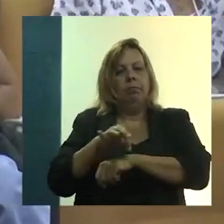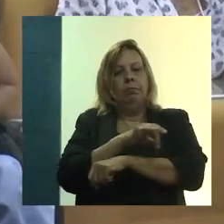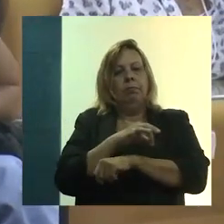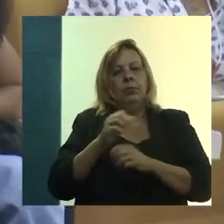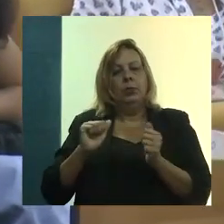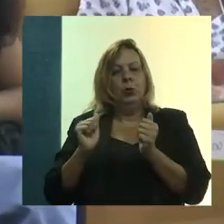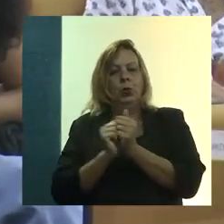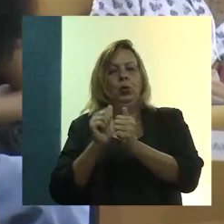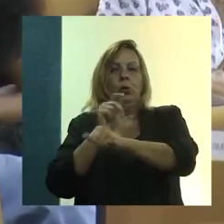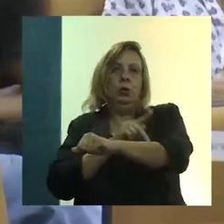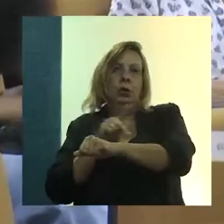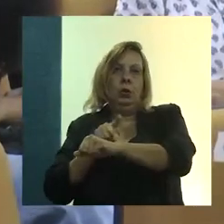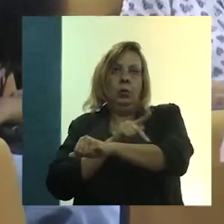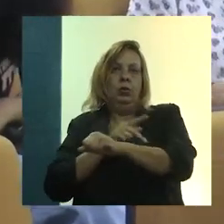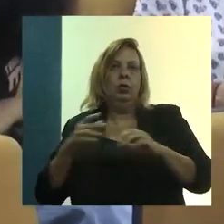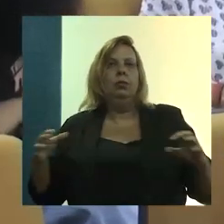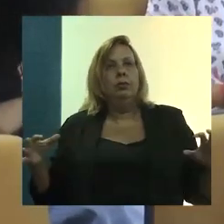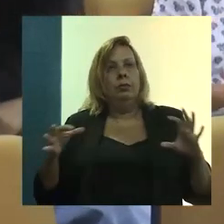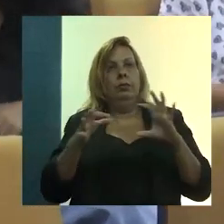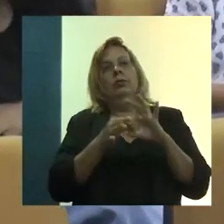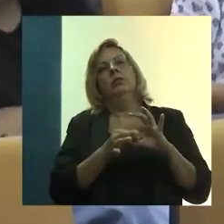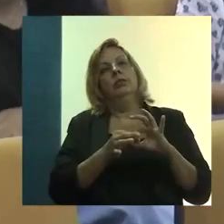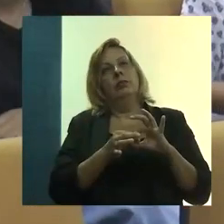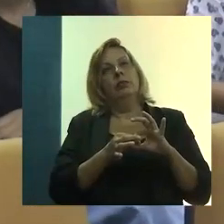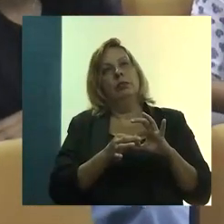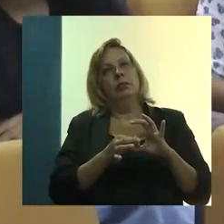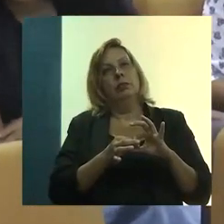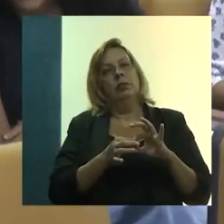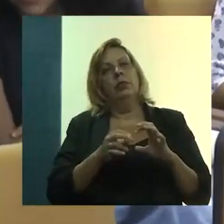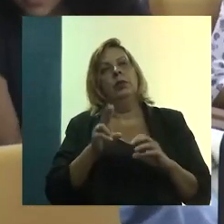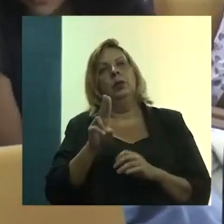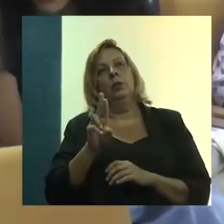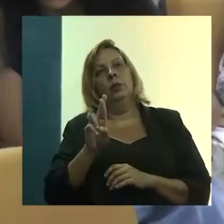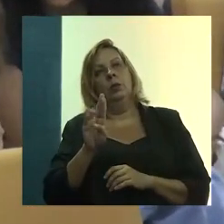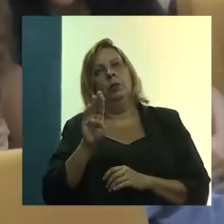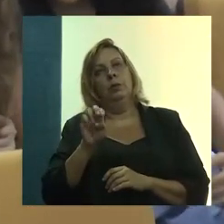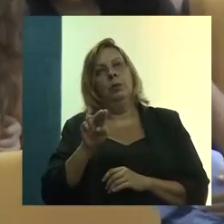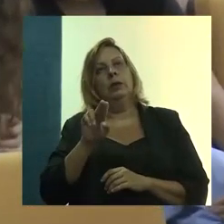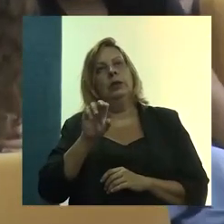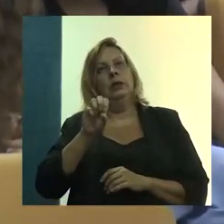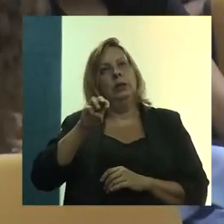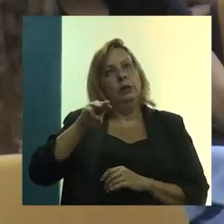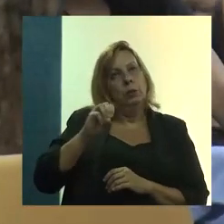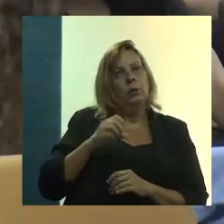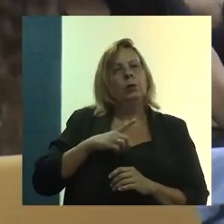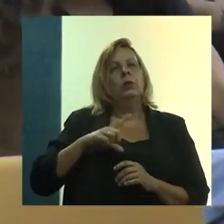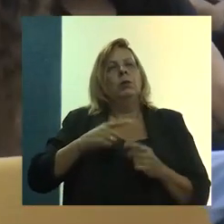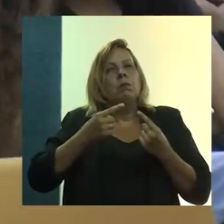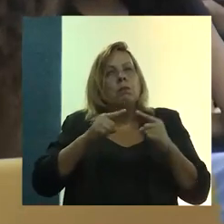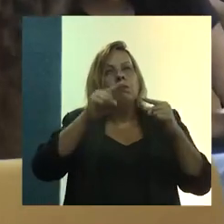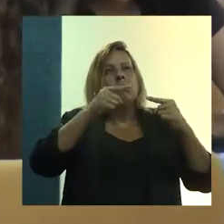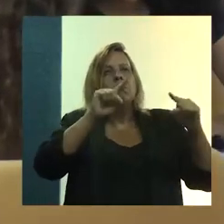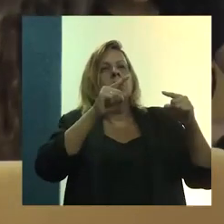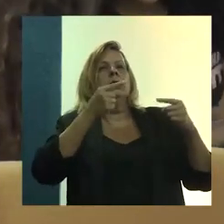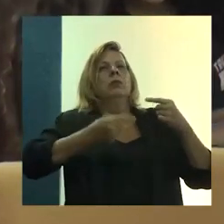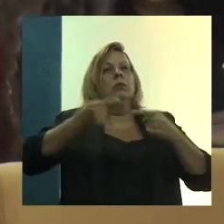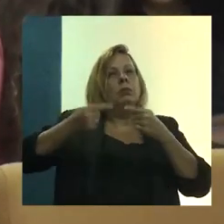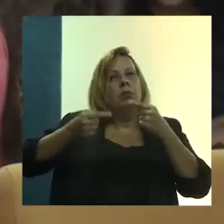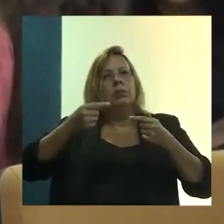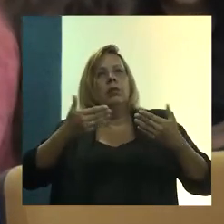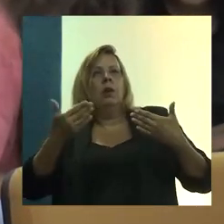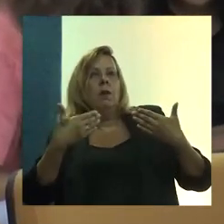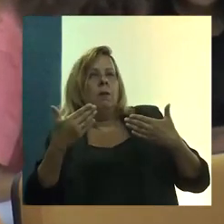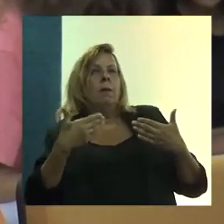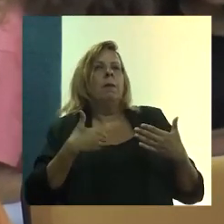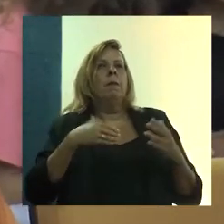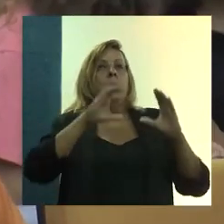pedagogia coletiva, diria até, a arquitetura e o urbanismo como provocação das discussões. Então, primeira